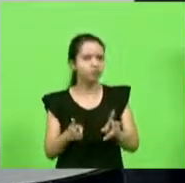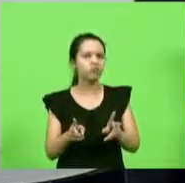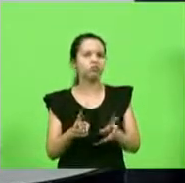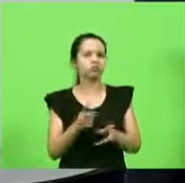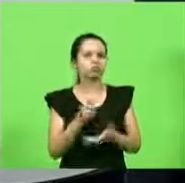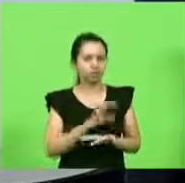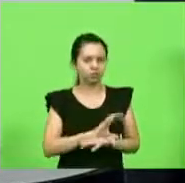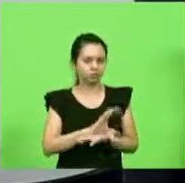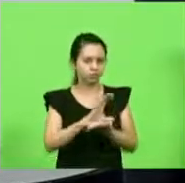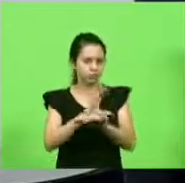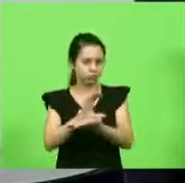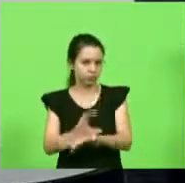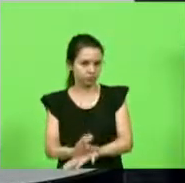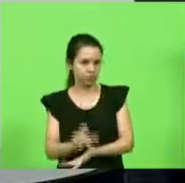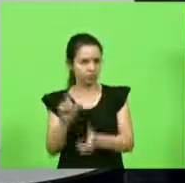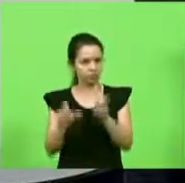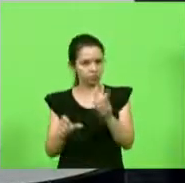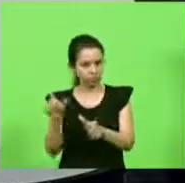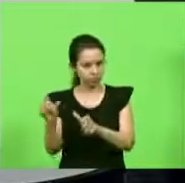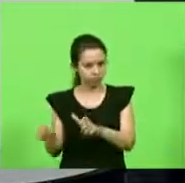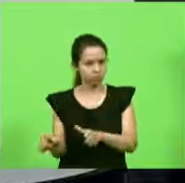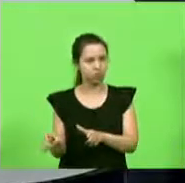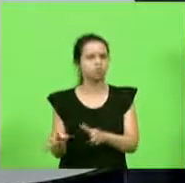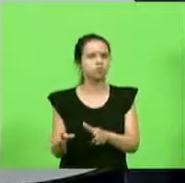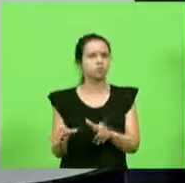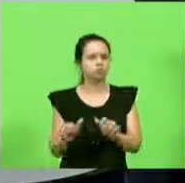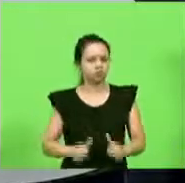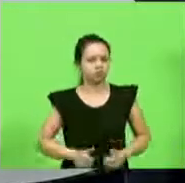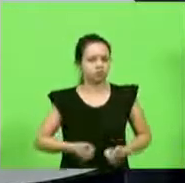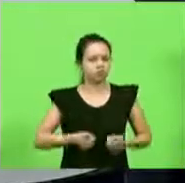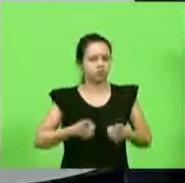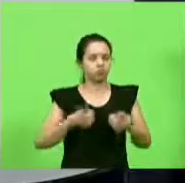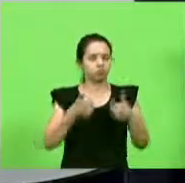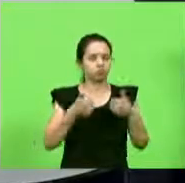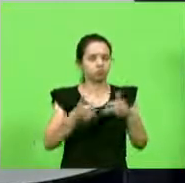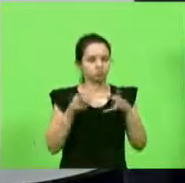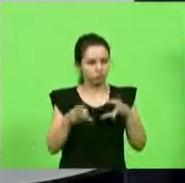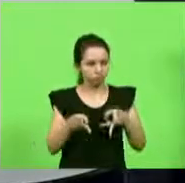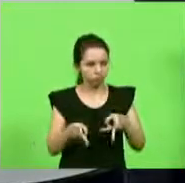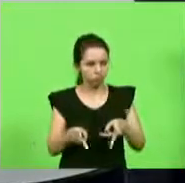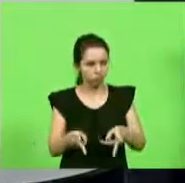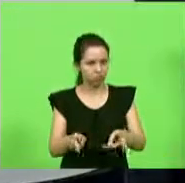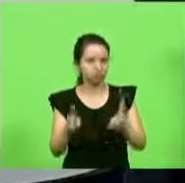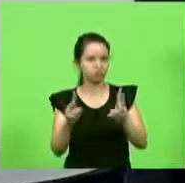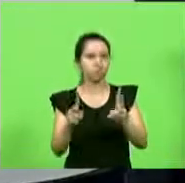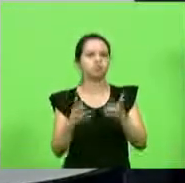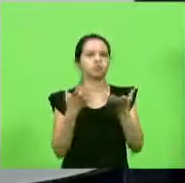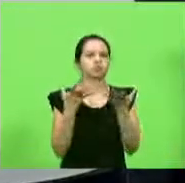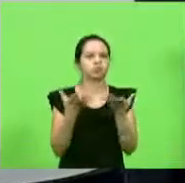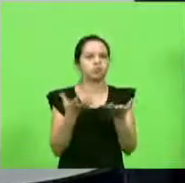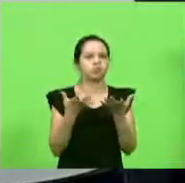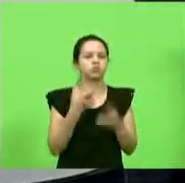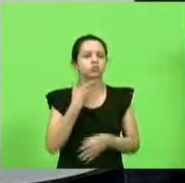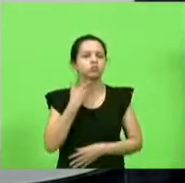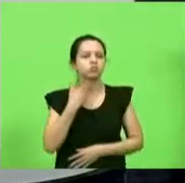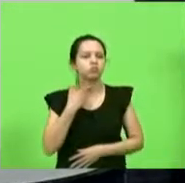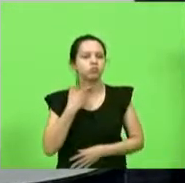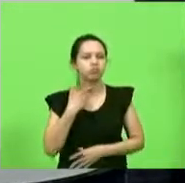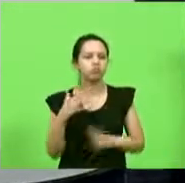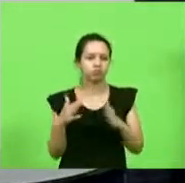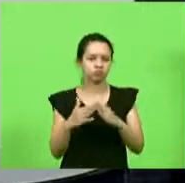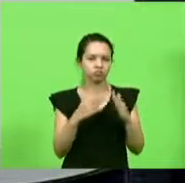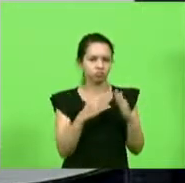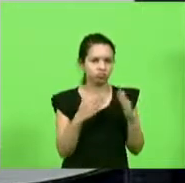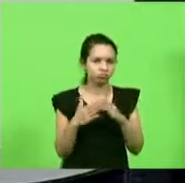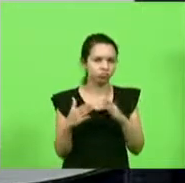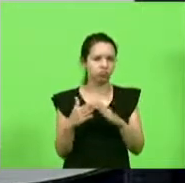investimentos para as pessoas que as pessoas estejam motivadas a continuar querendo morar e